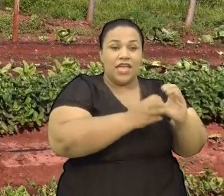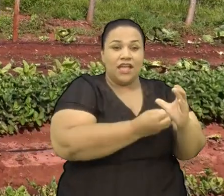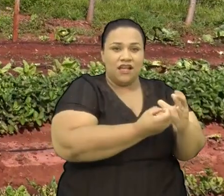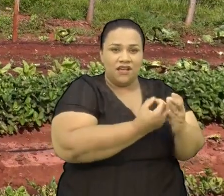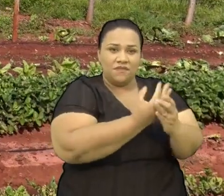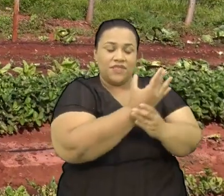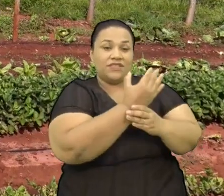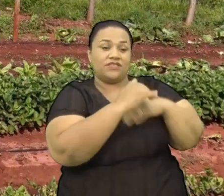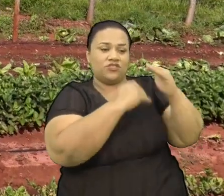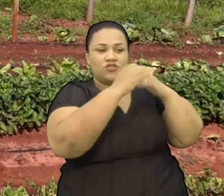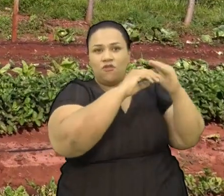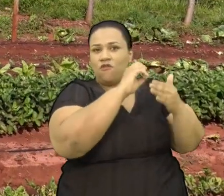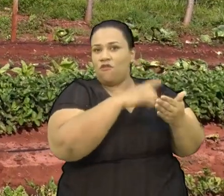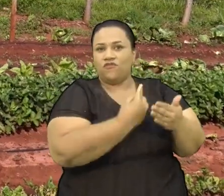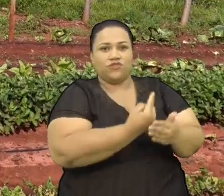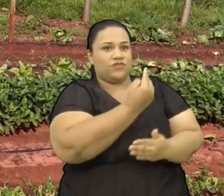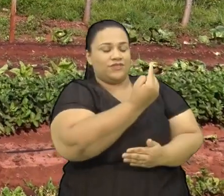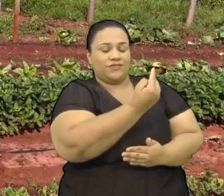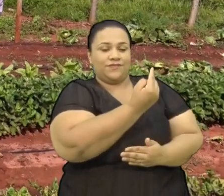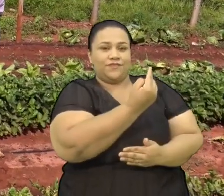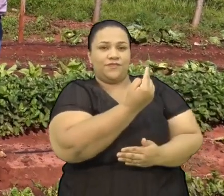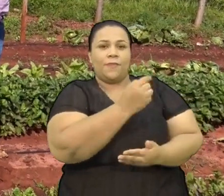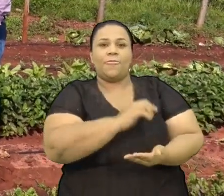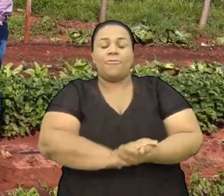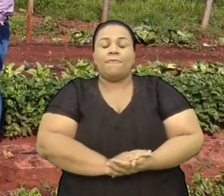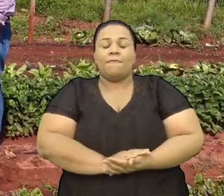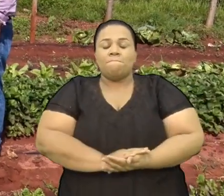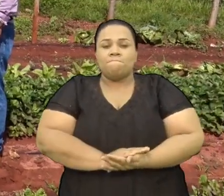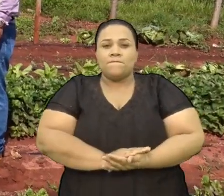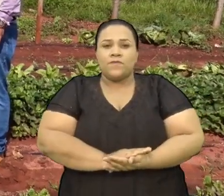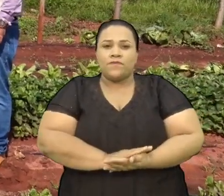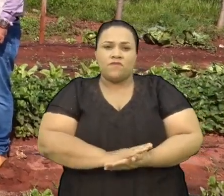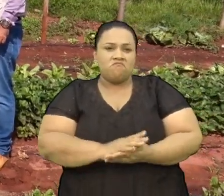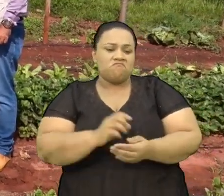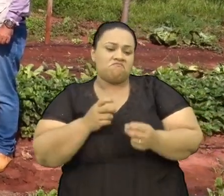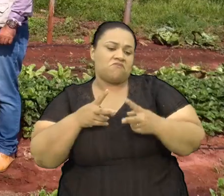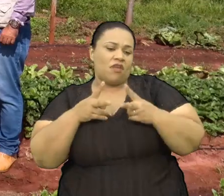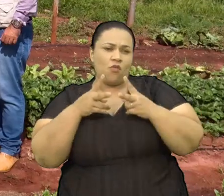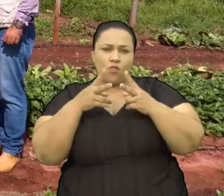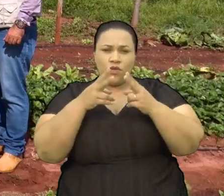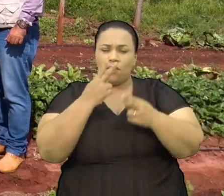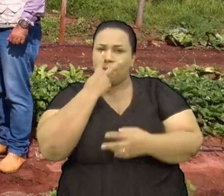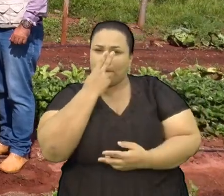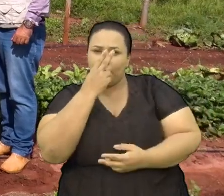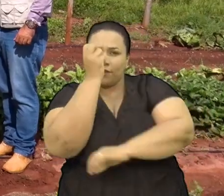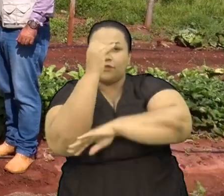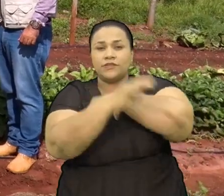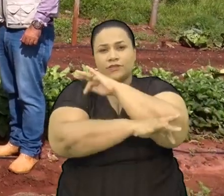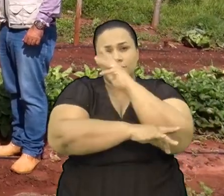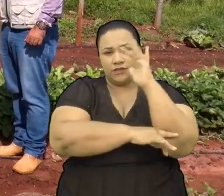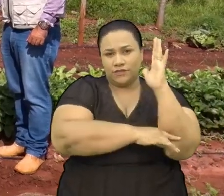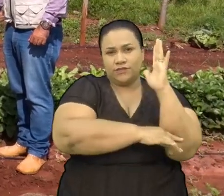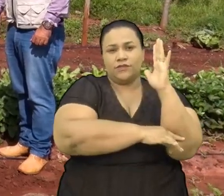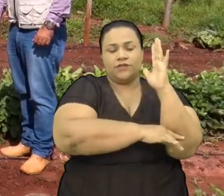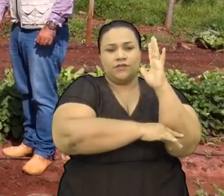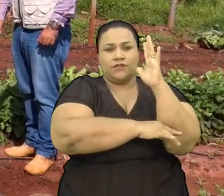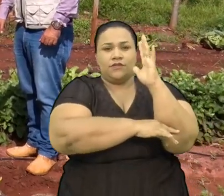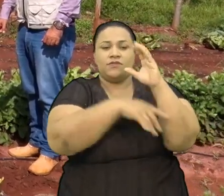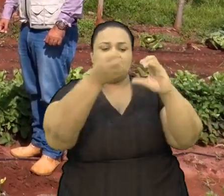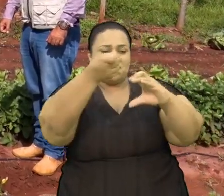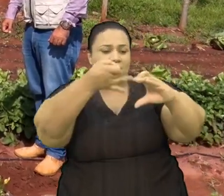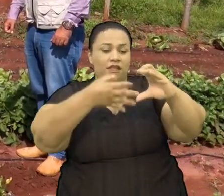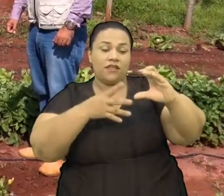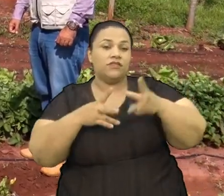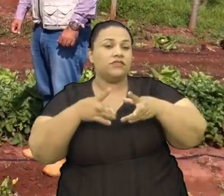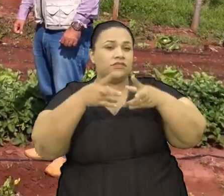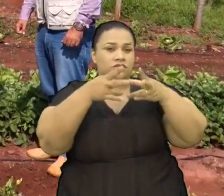o seu próprio alimento Aqui ela é feita como se estivesse na floresta É o mesmo princípio do agrofloresta E aí